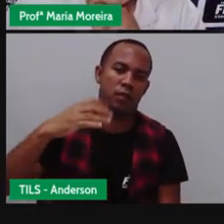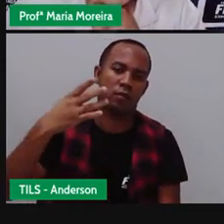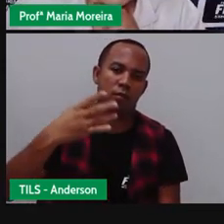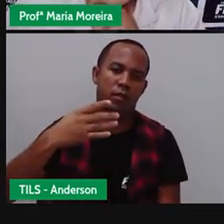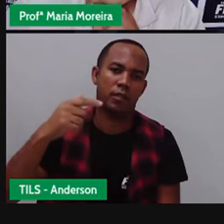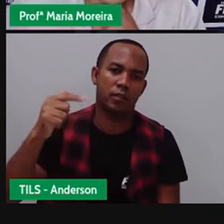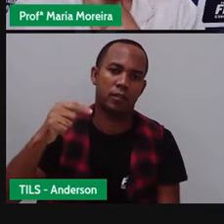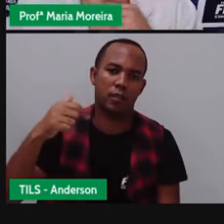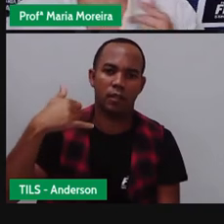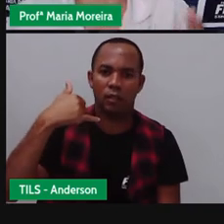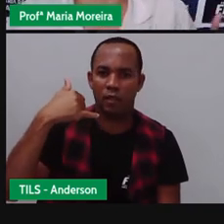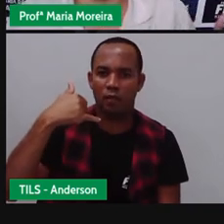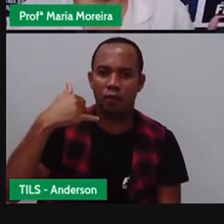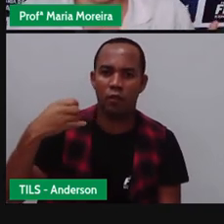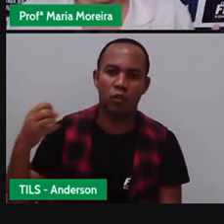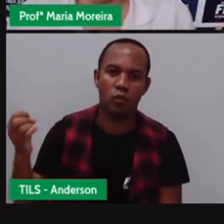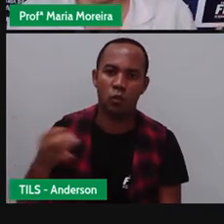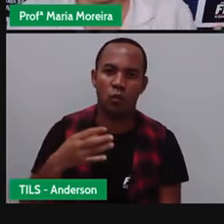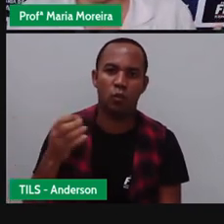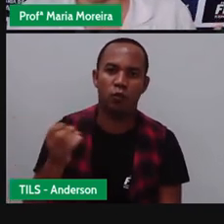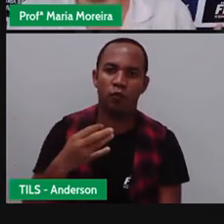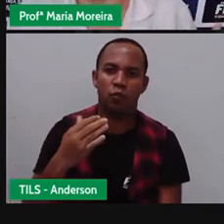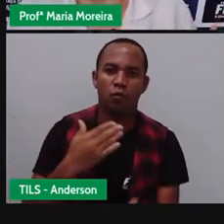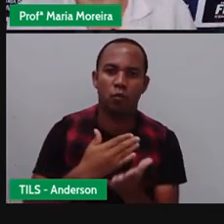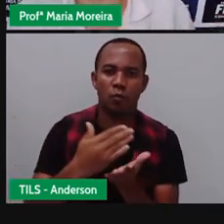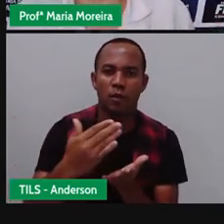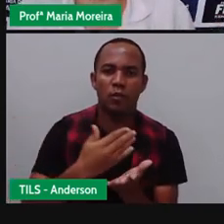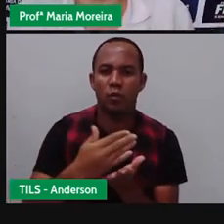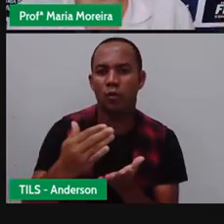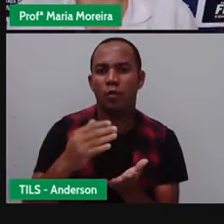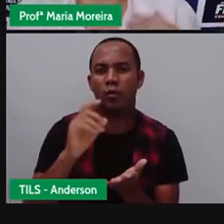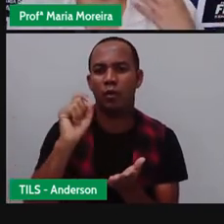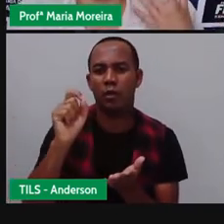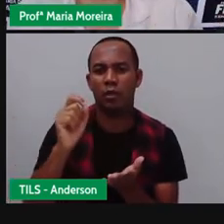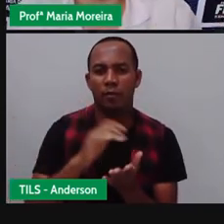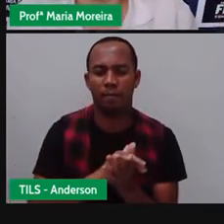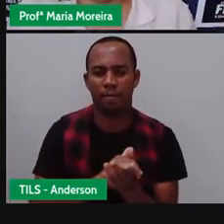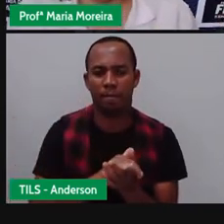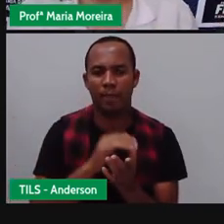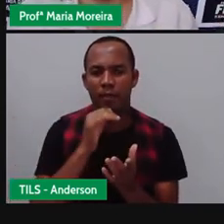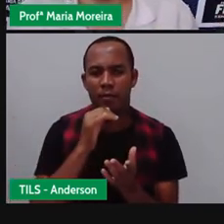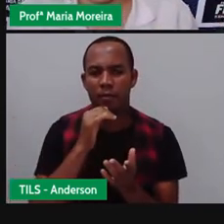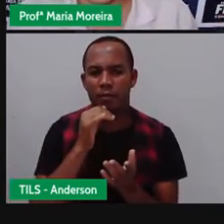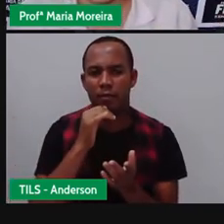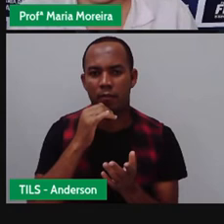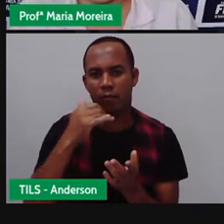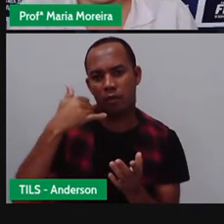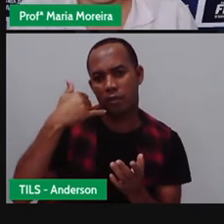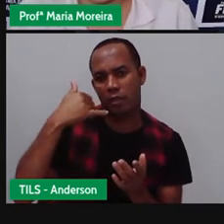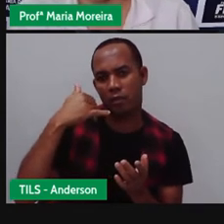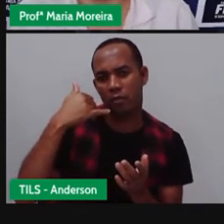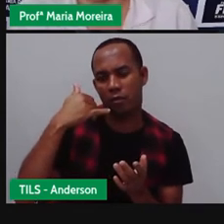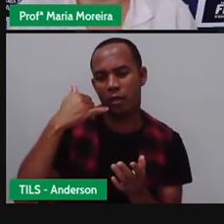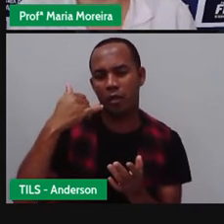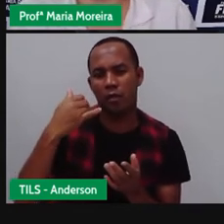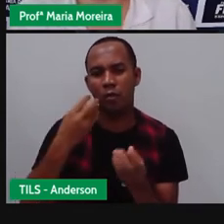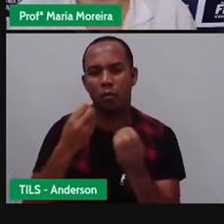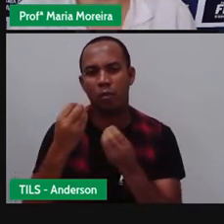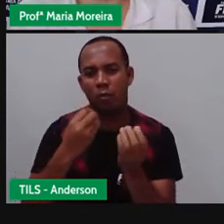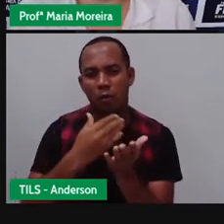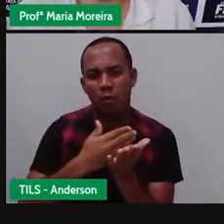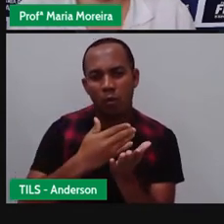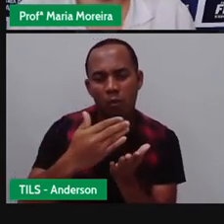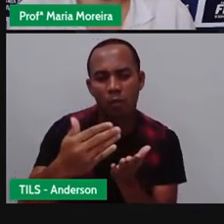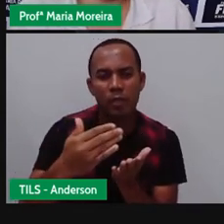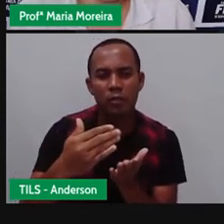nova evolução. Surgiu, né? O quê? Surgiram os aparelhos celulares, né? Criados pelo